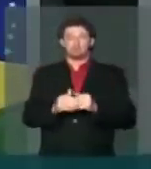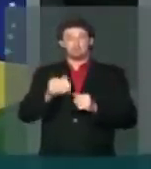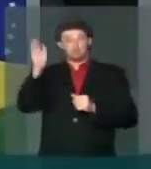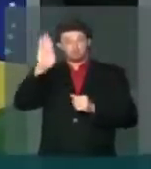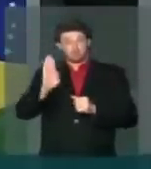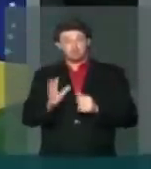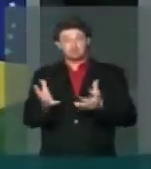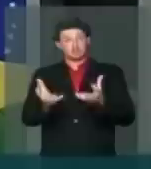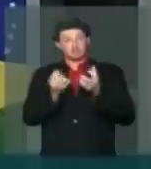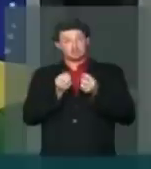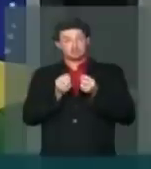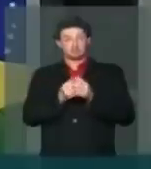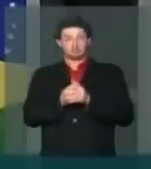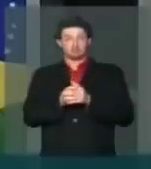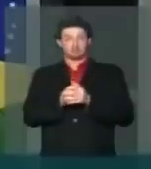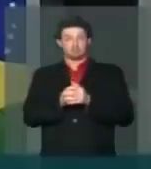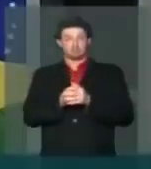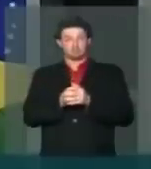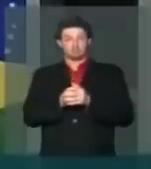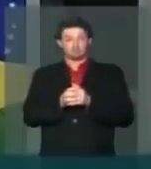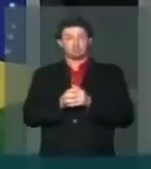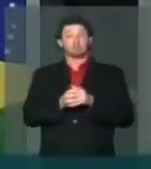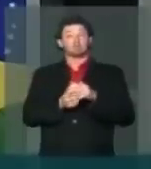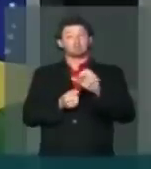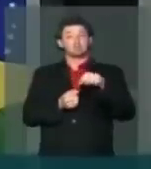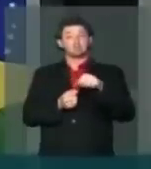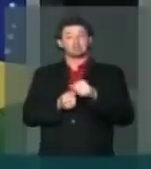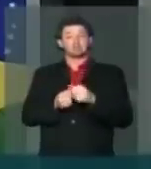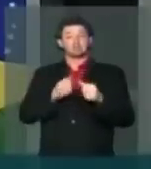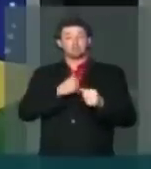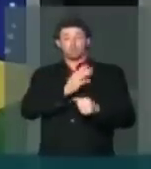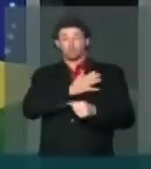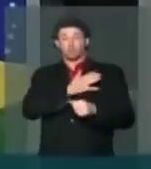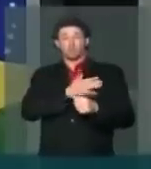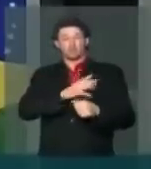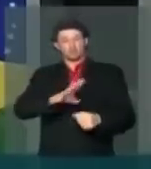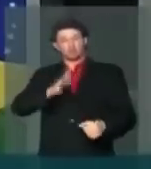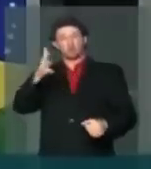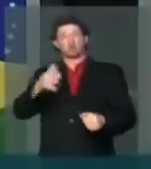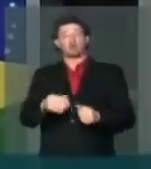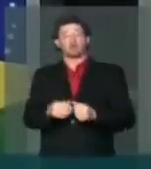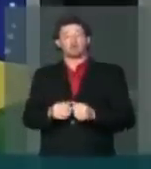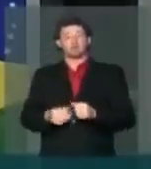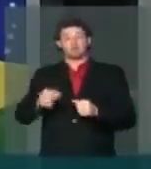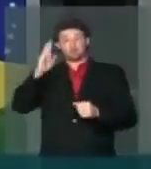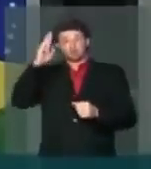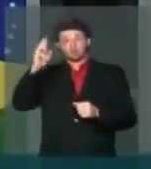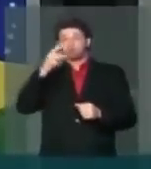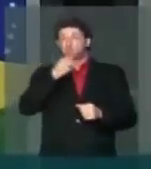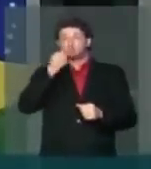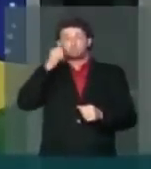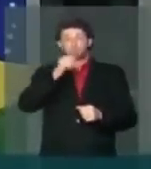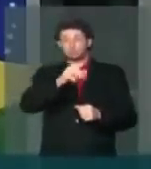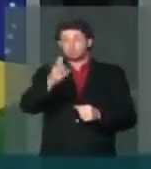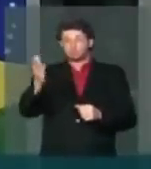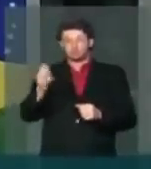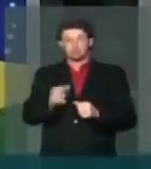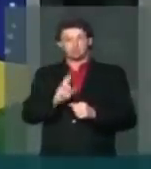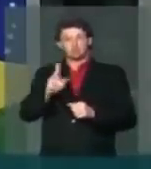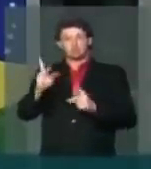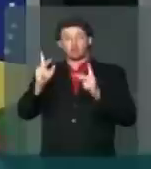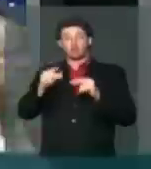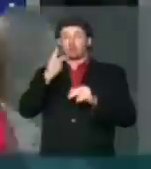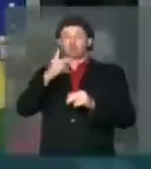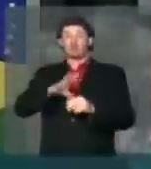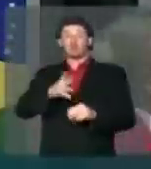Brasil Recebe De forma Aí sim Com coração Valente Das senhoras E não com coração Que se